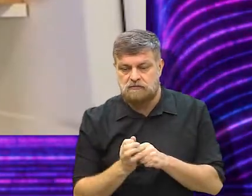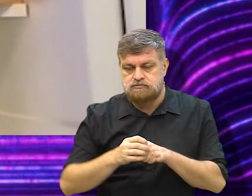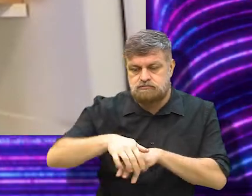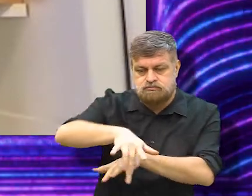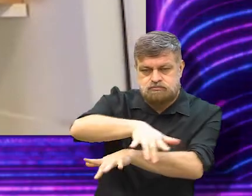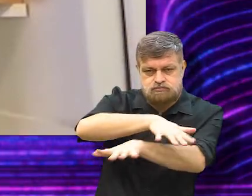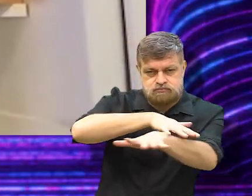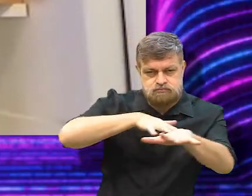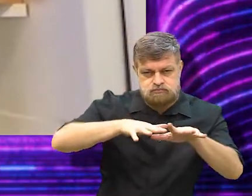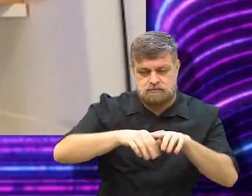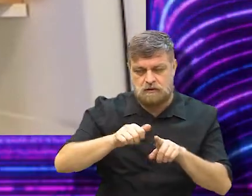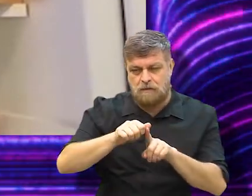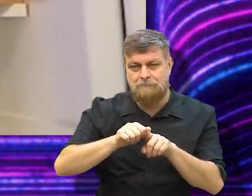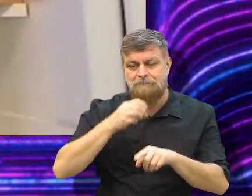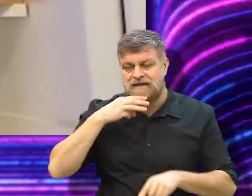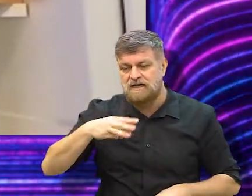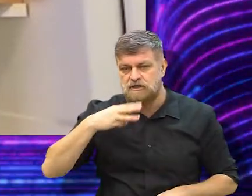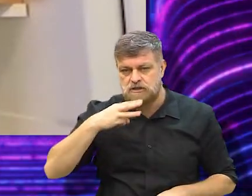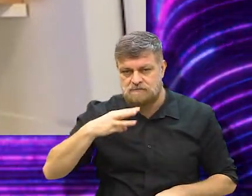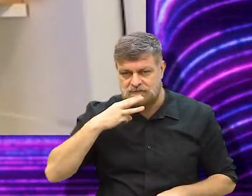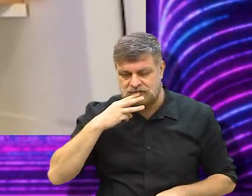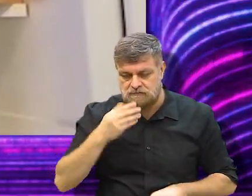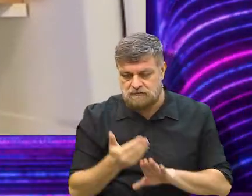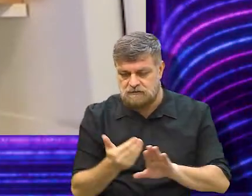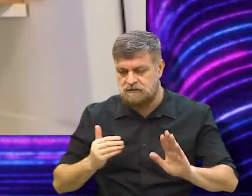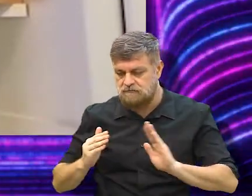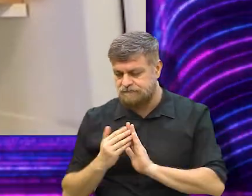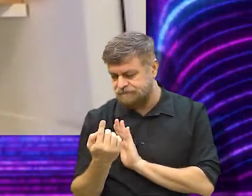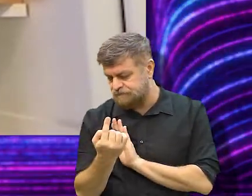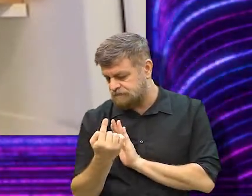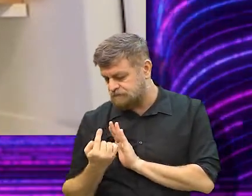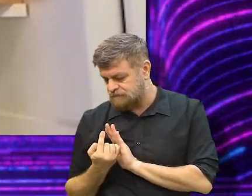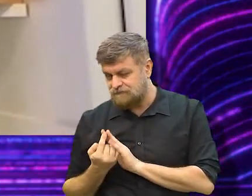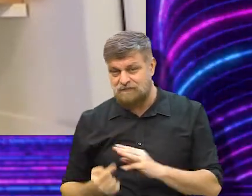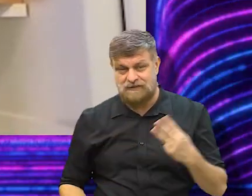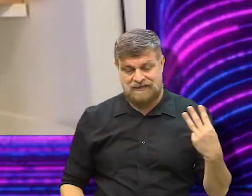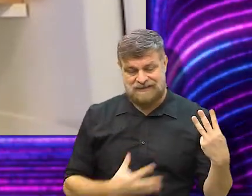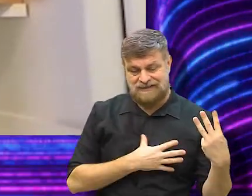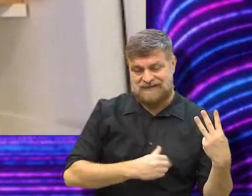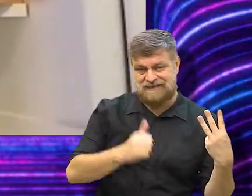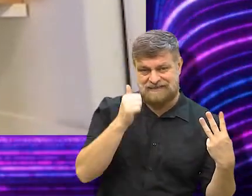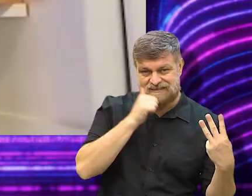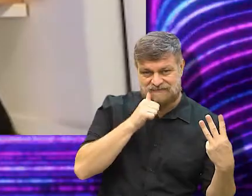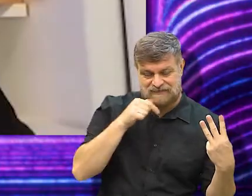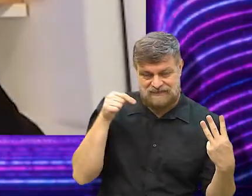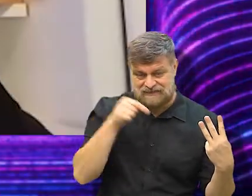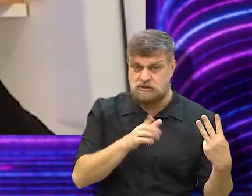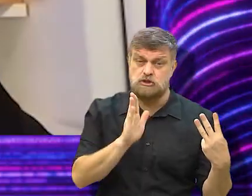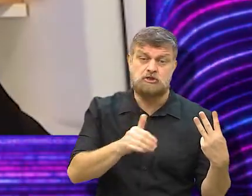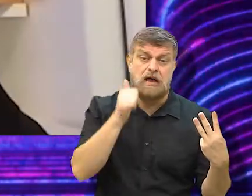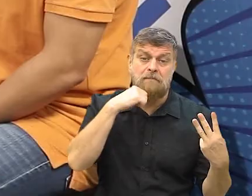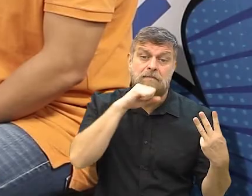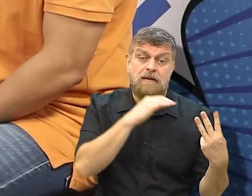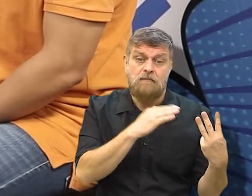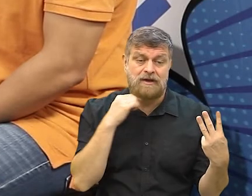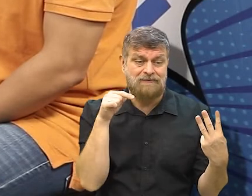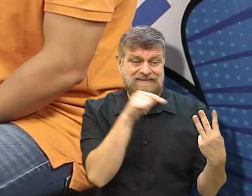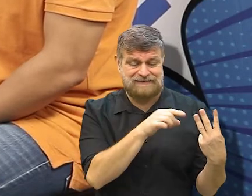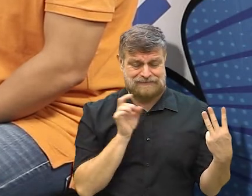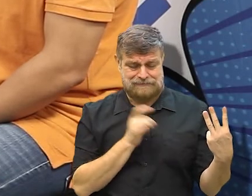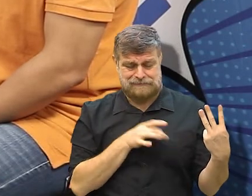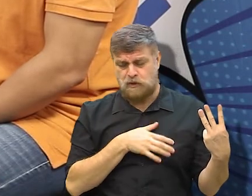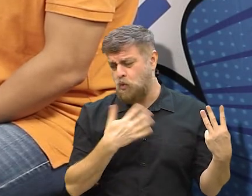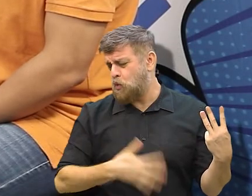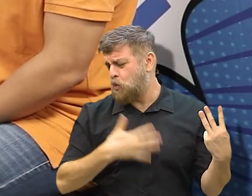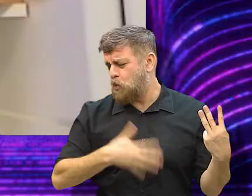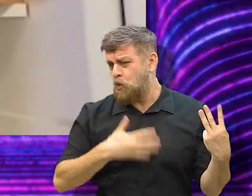pandemia. No mês de março, quando é declarado isolamento, as três filhas temerosas, porque já haviam perdido a mãe e sabiam